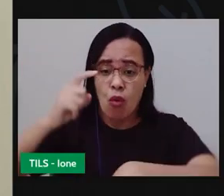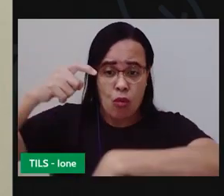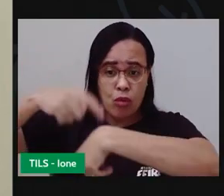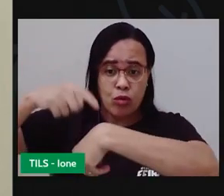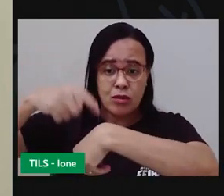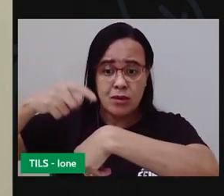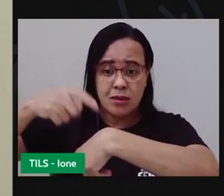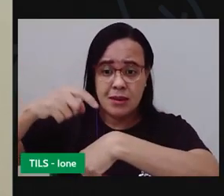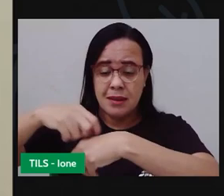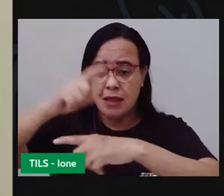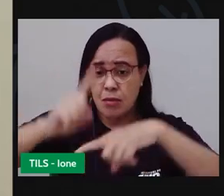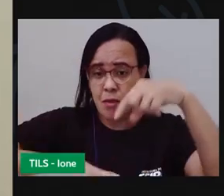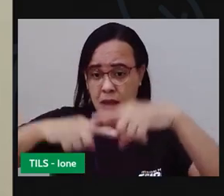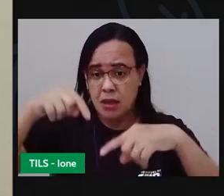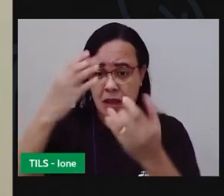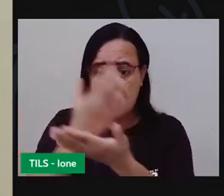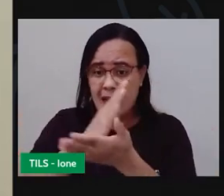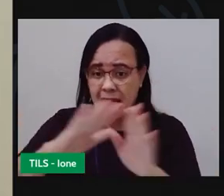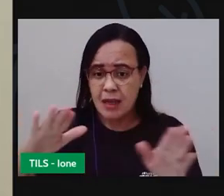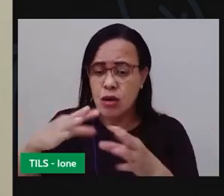decomposição dos materiais.